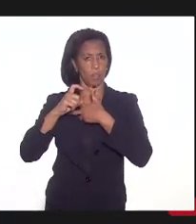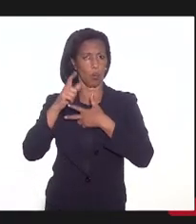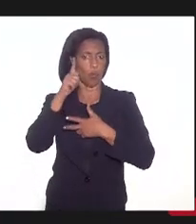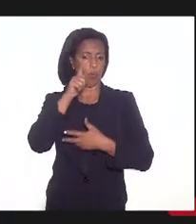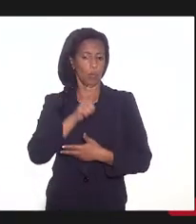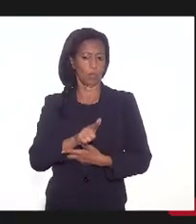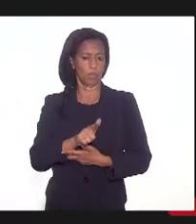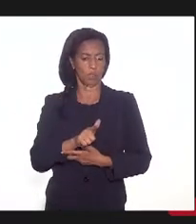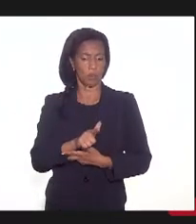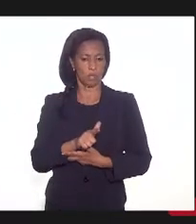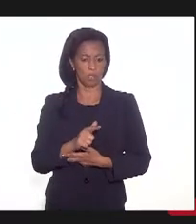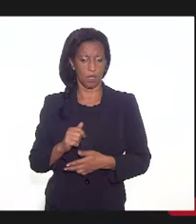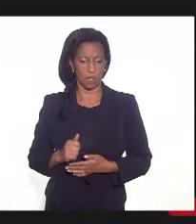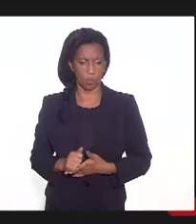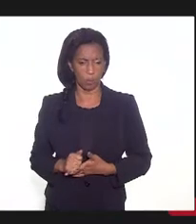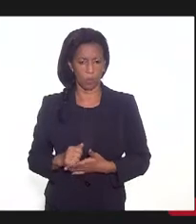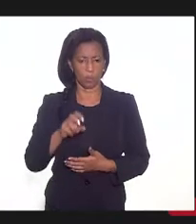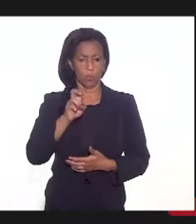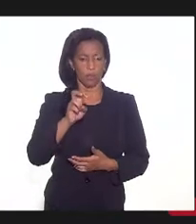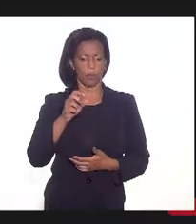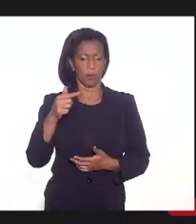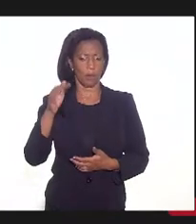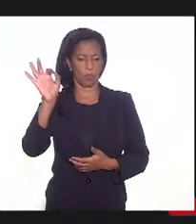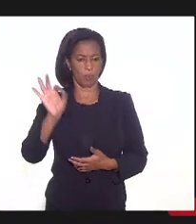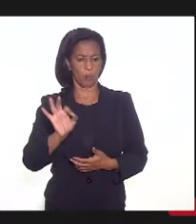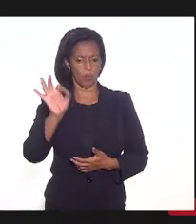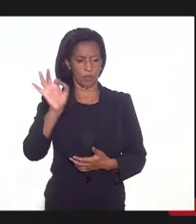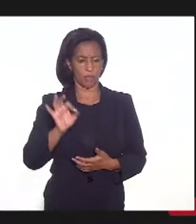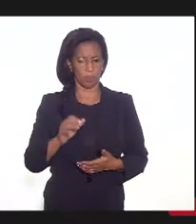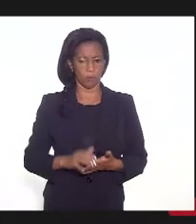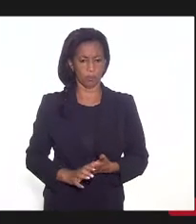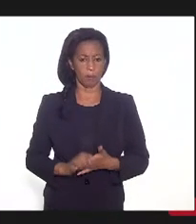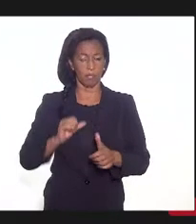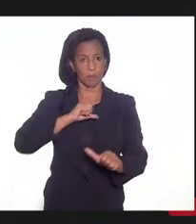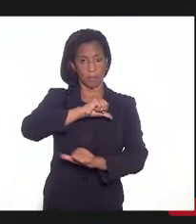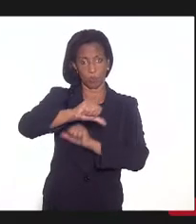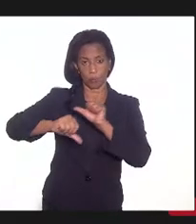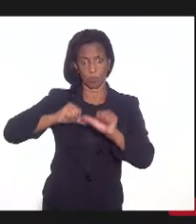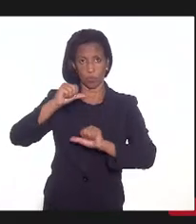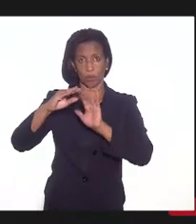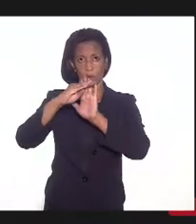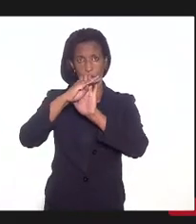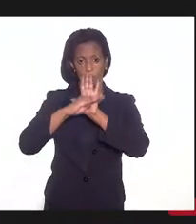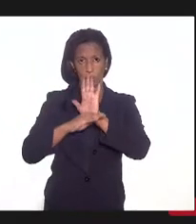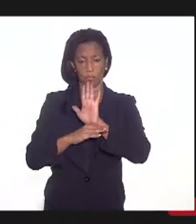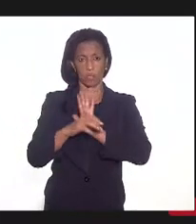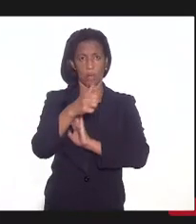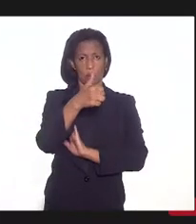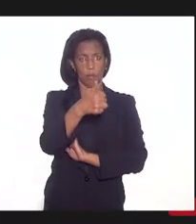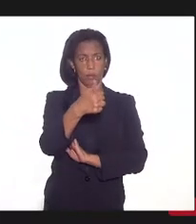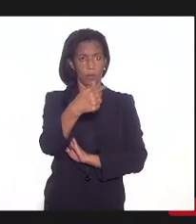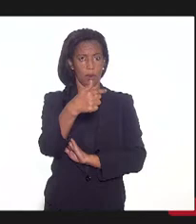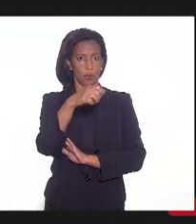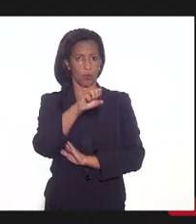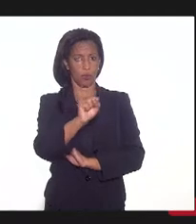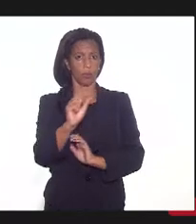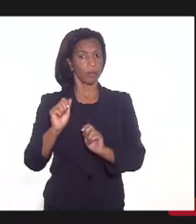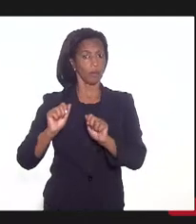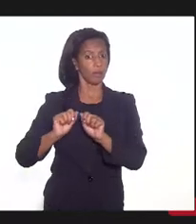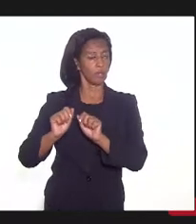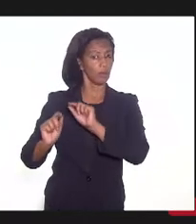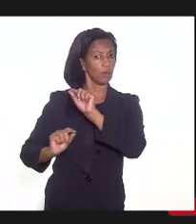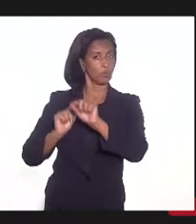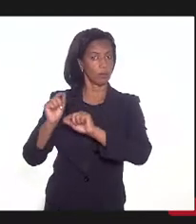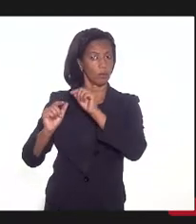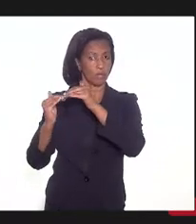quer dizer, não houve aumento de despesa, mas a mudança do critério da 178 fez com que a